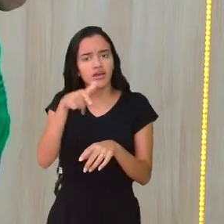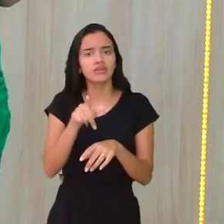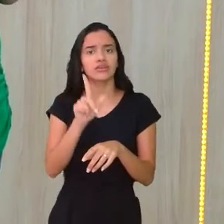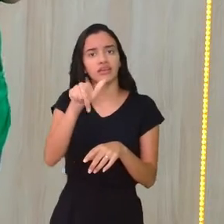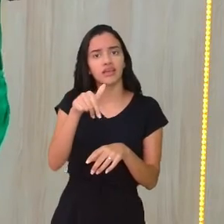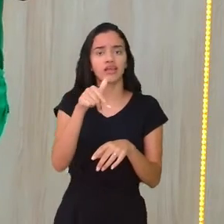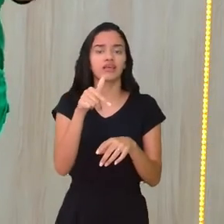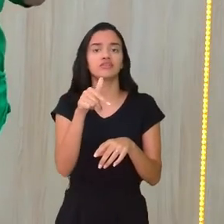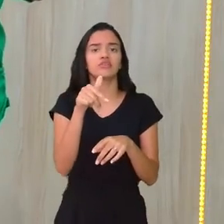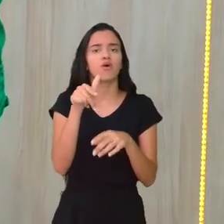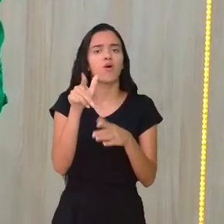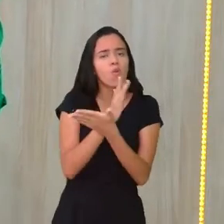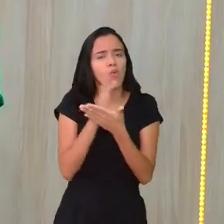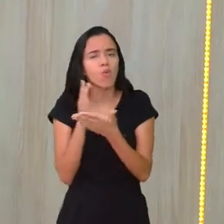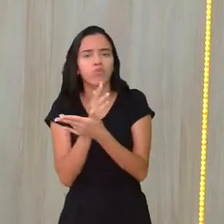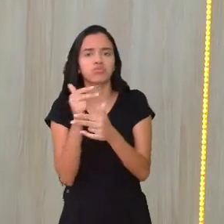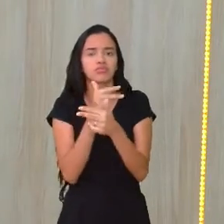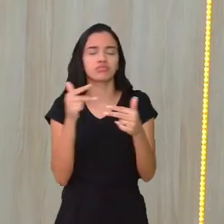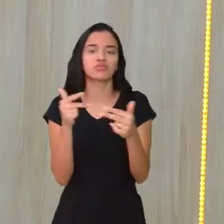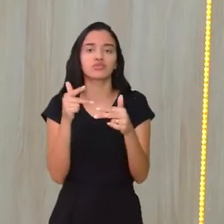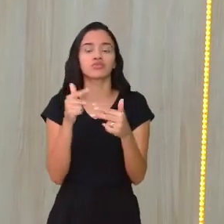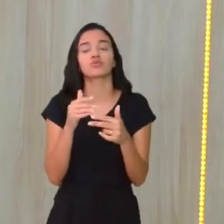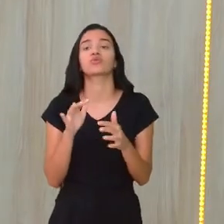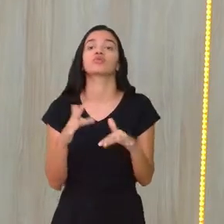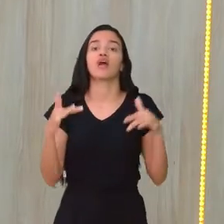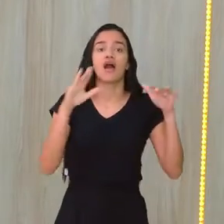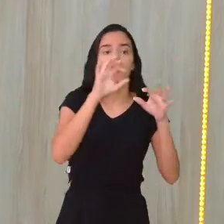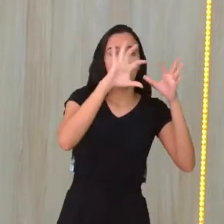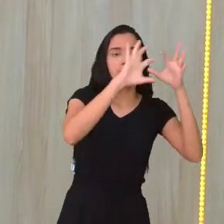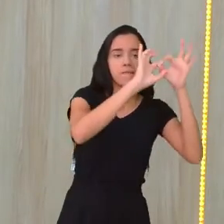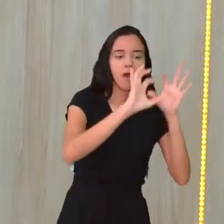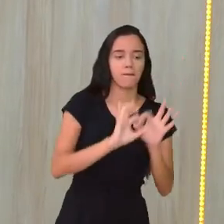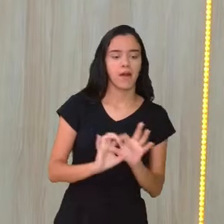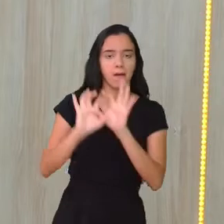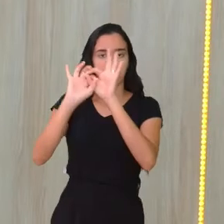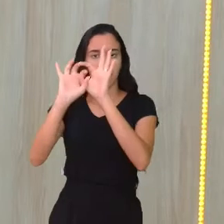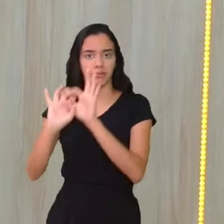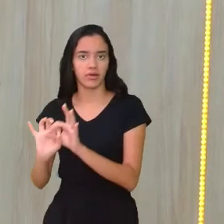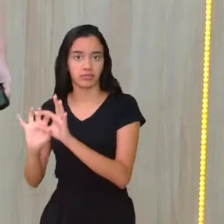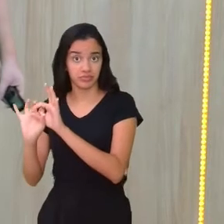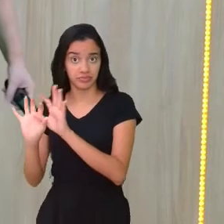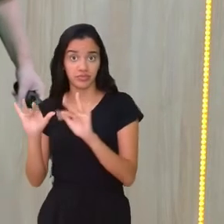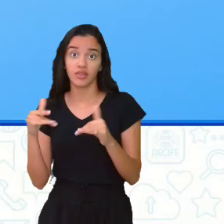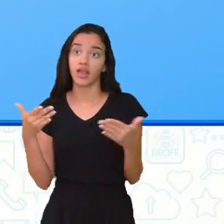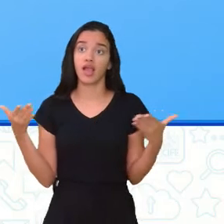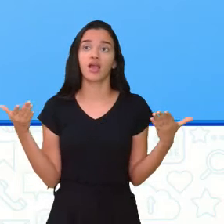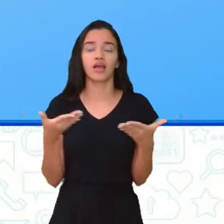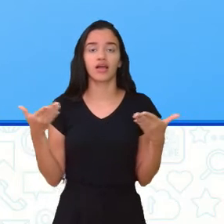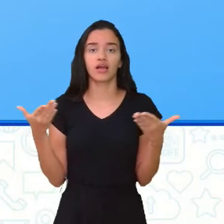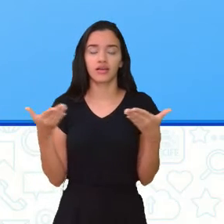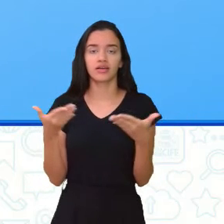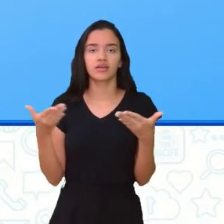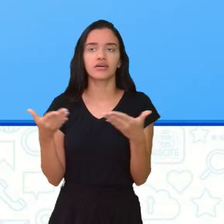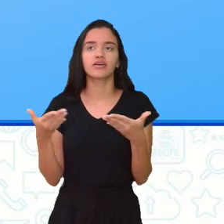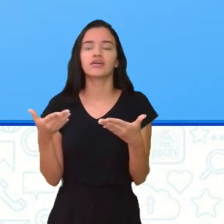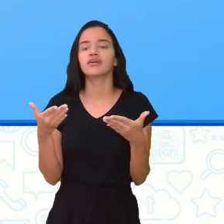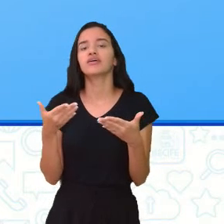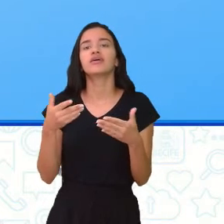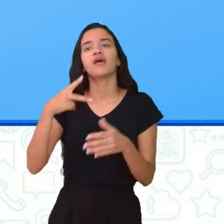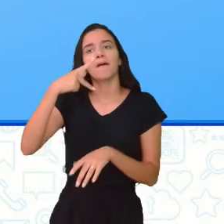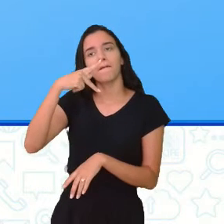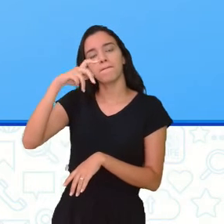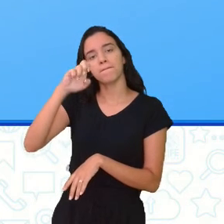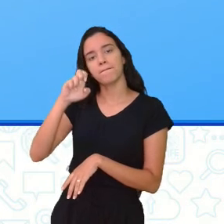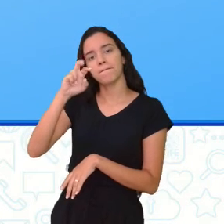recorte do mundo da matemática todo interligado. Bem, já trazendo, falando de